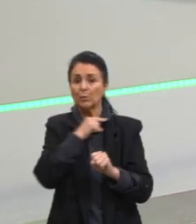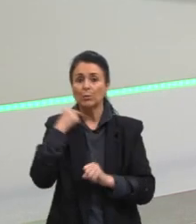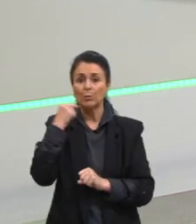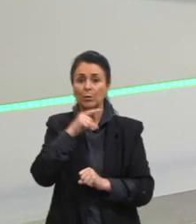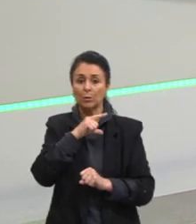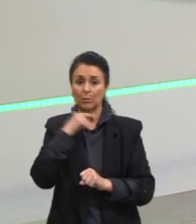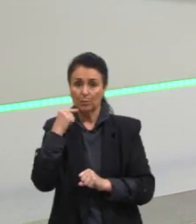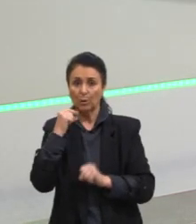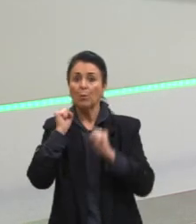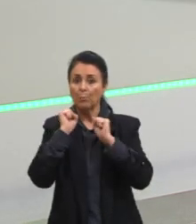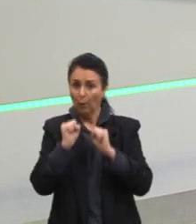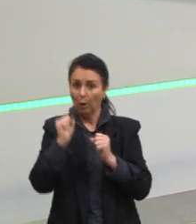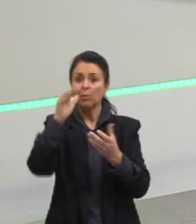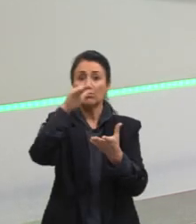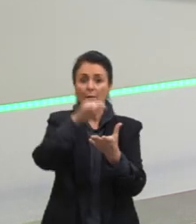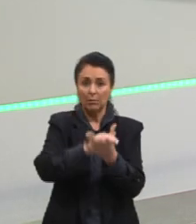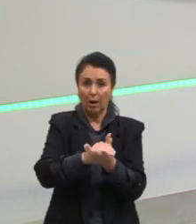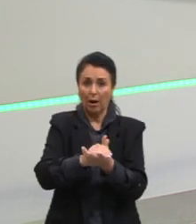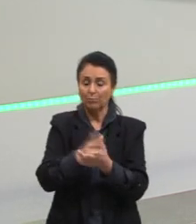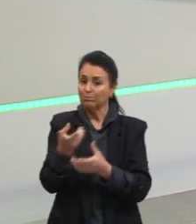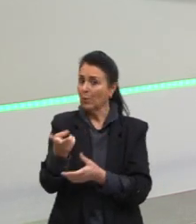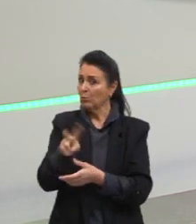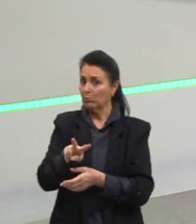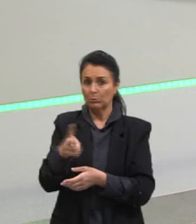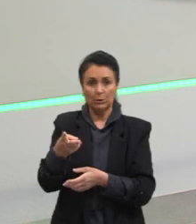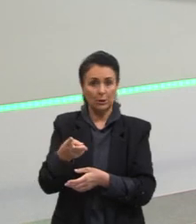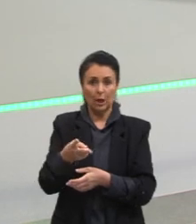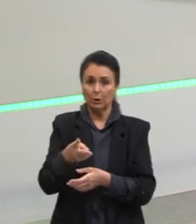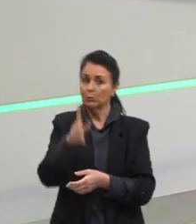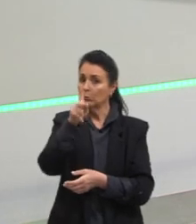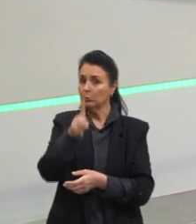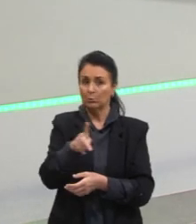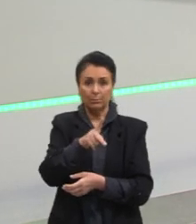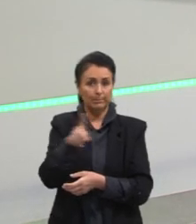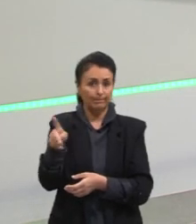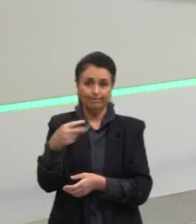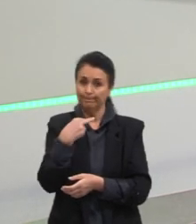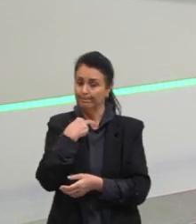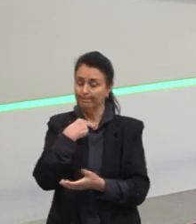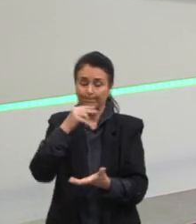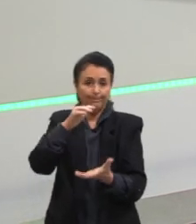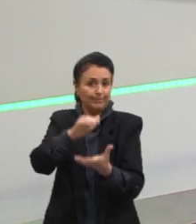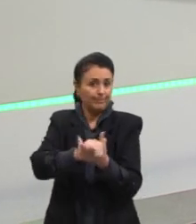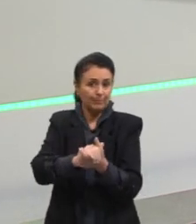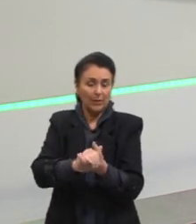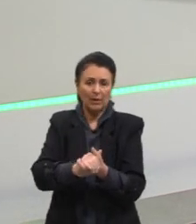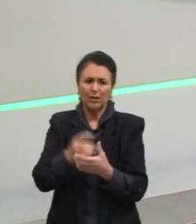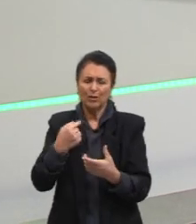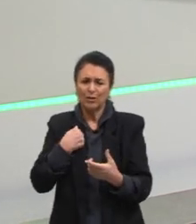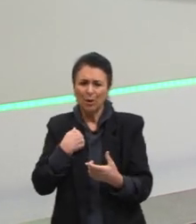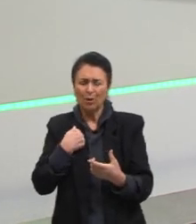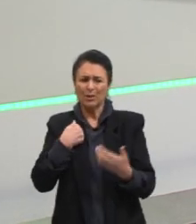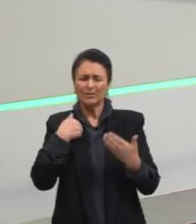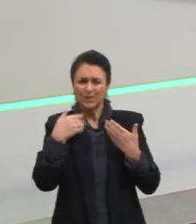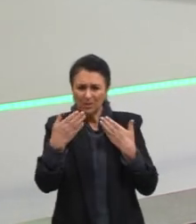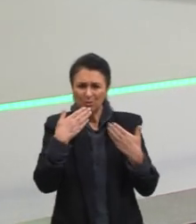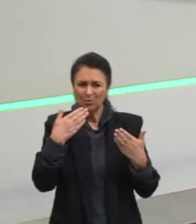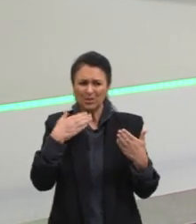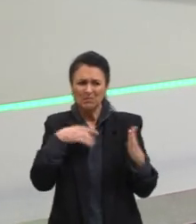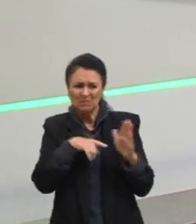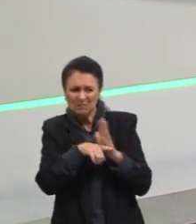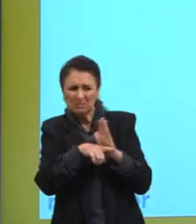podem sim casar, ao contrário dos padres. E ele, então, vai questionar essa autoridade do Papa,